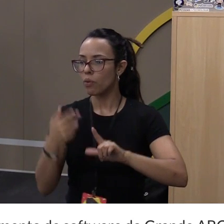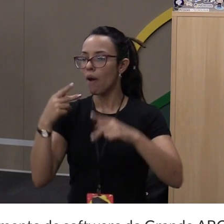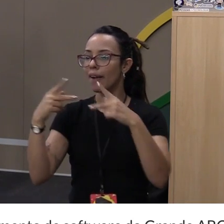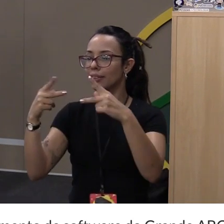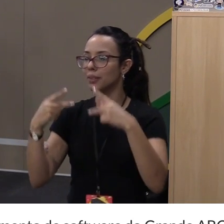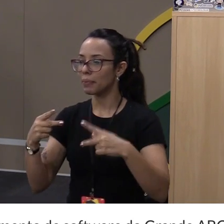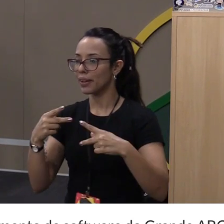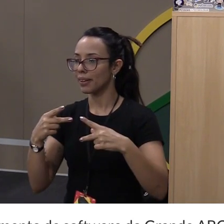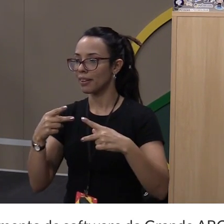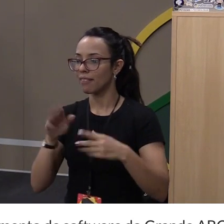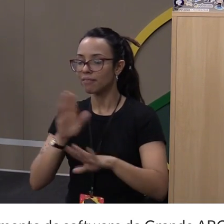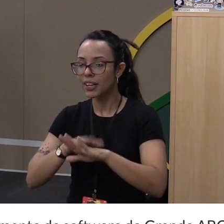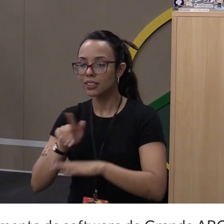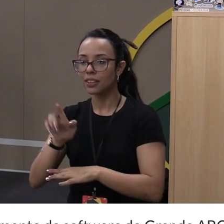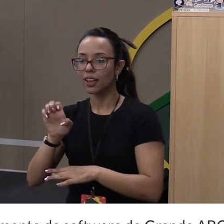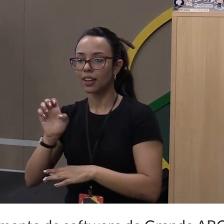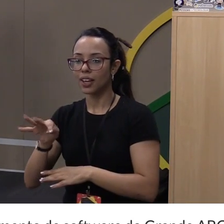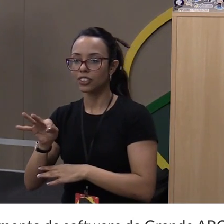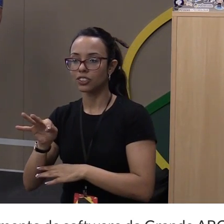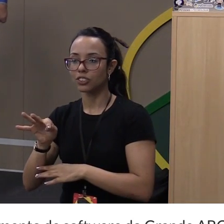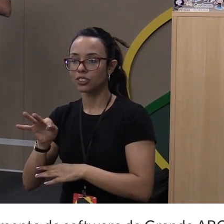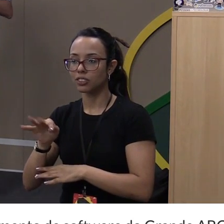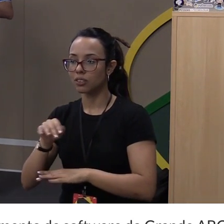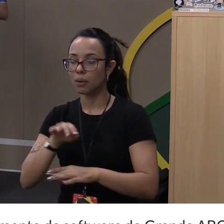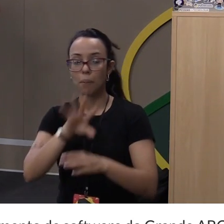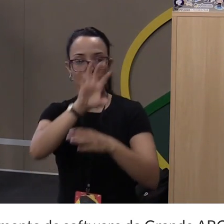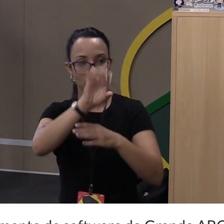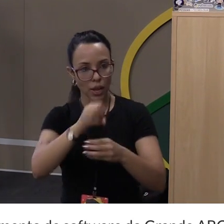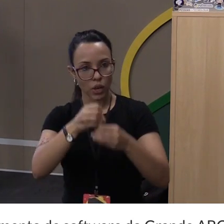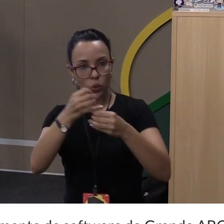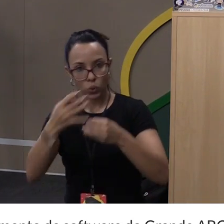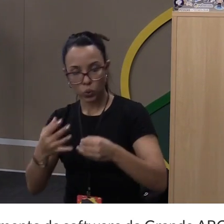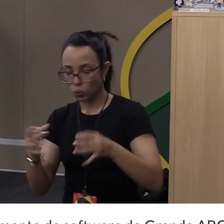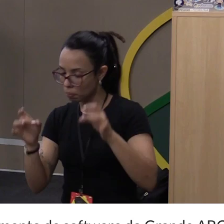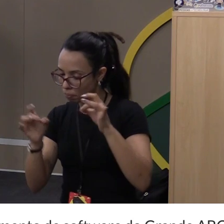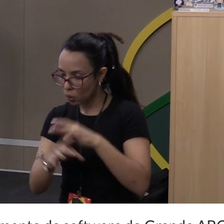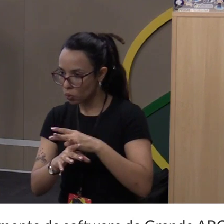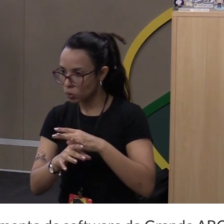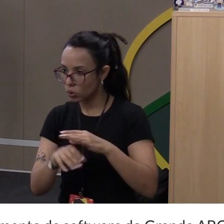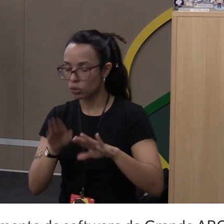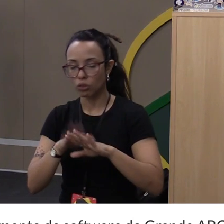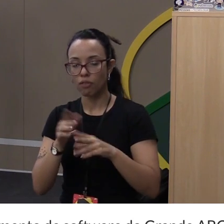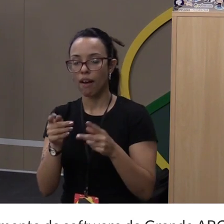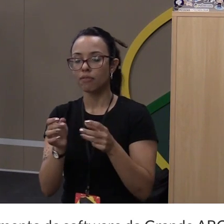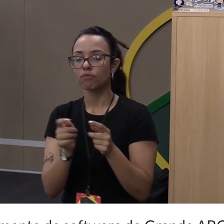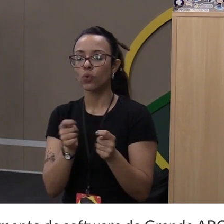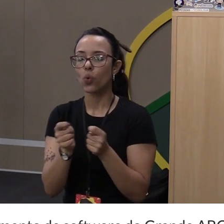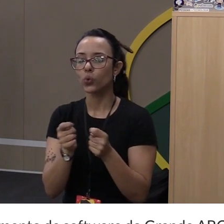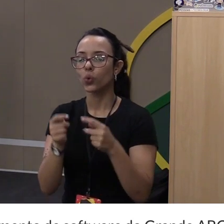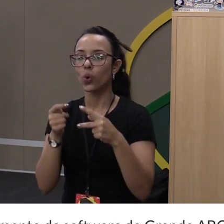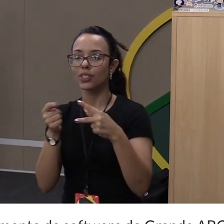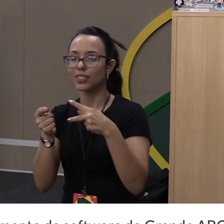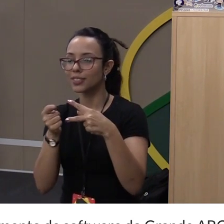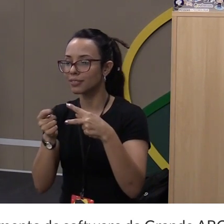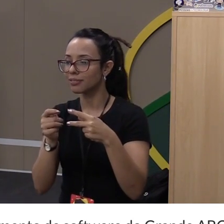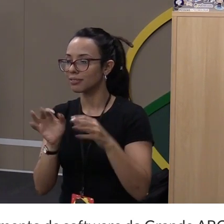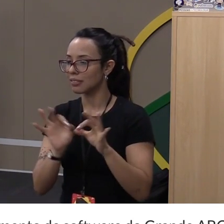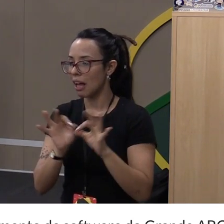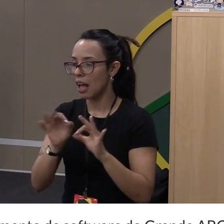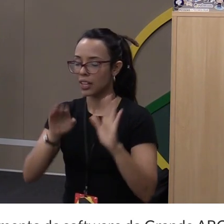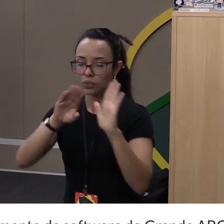Ele faz um GET, pega o conteúdo e acabou. Ele não processa o JavaScript, ele não baixa os JavaScript